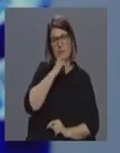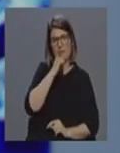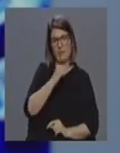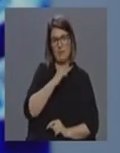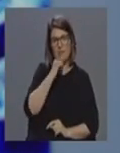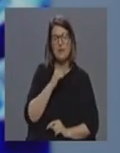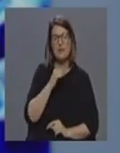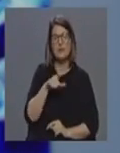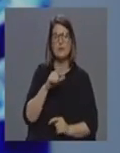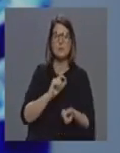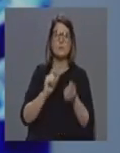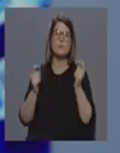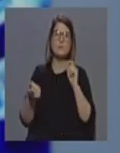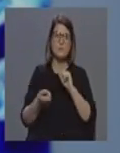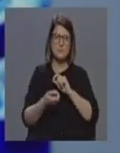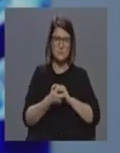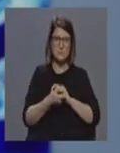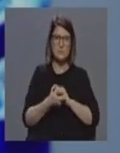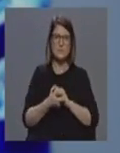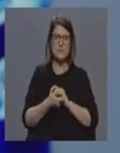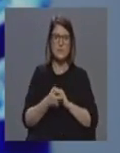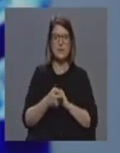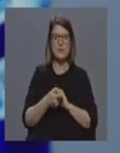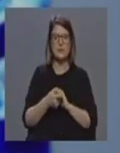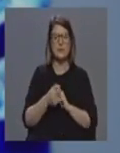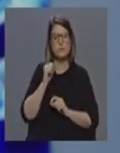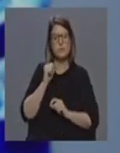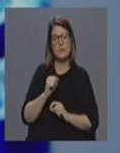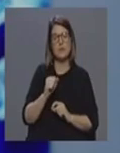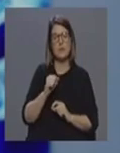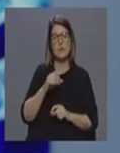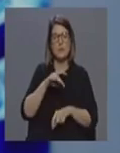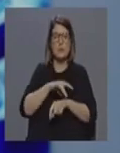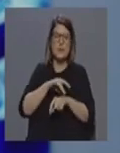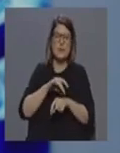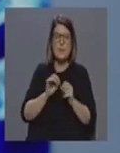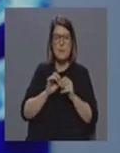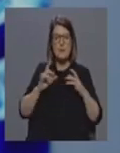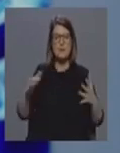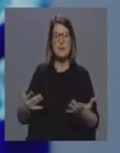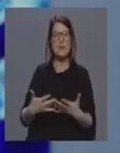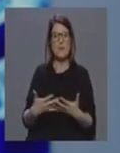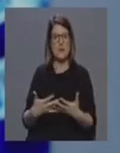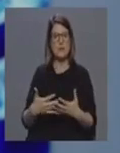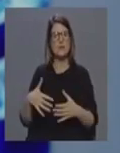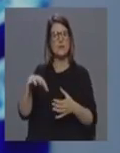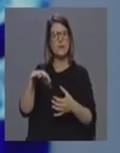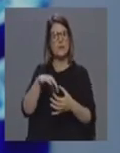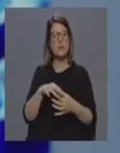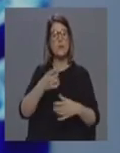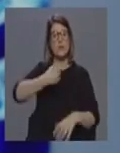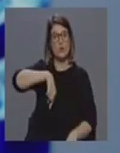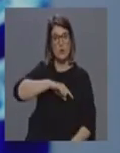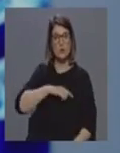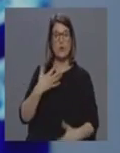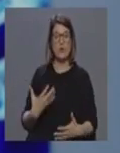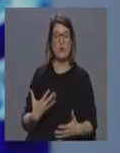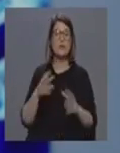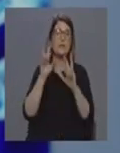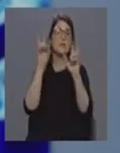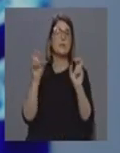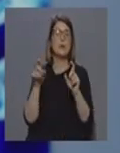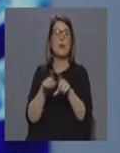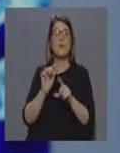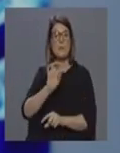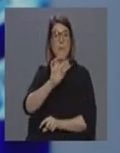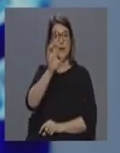alterou drasticamente, depois, também, todo o cenário de pandemia e a forma de lidar com ela. E é nesse sentido que nós vamos alargar aqui o leque de países